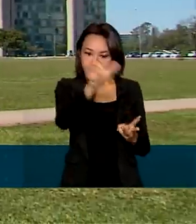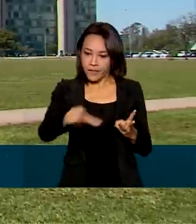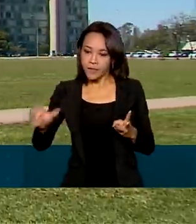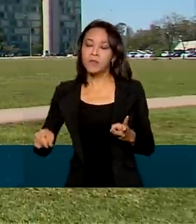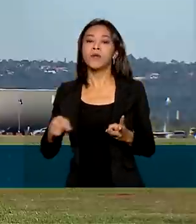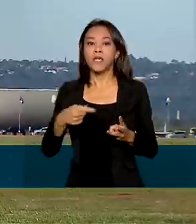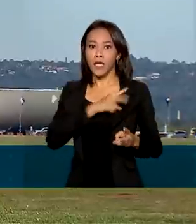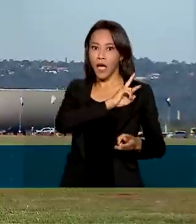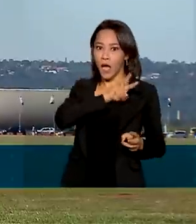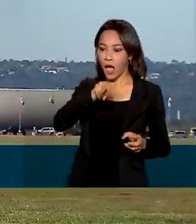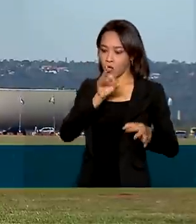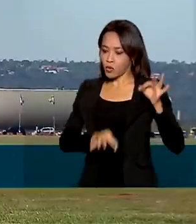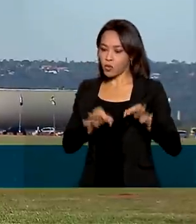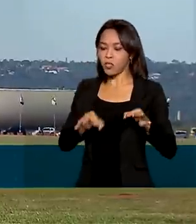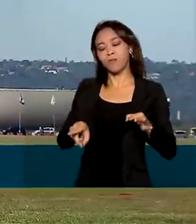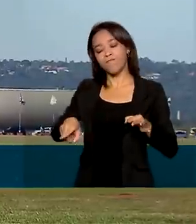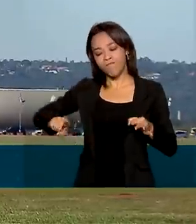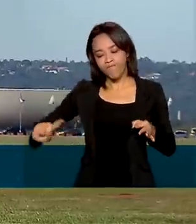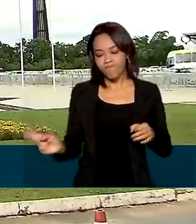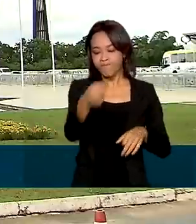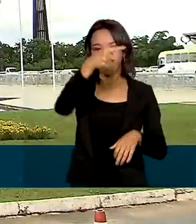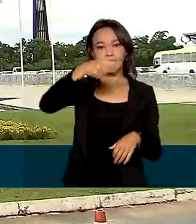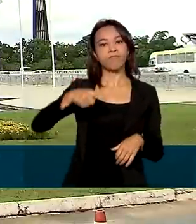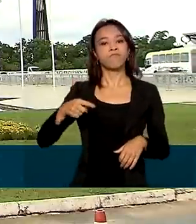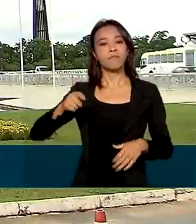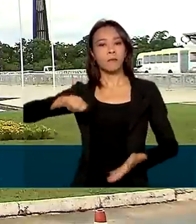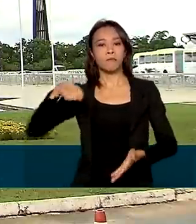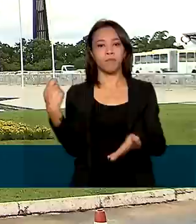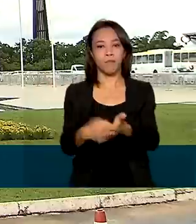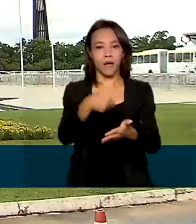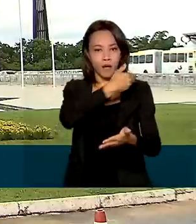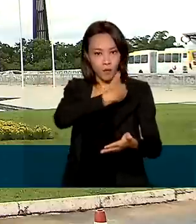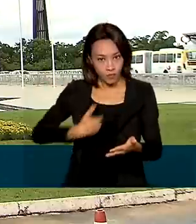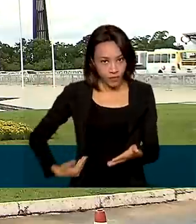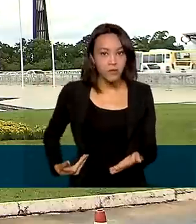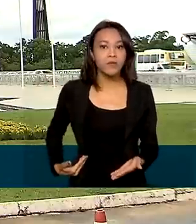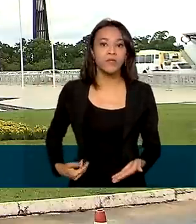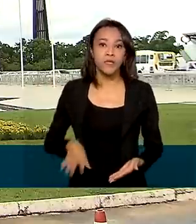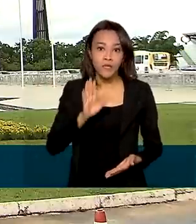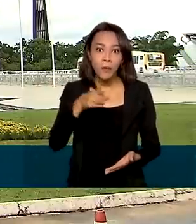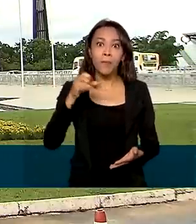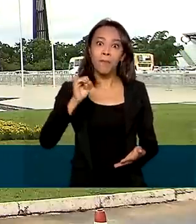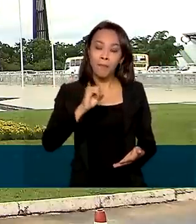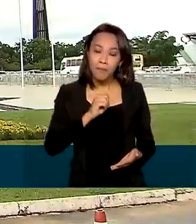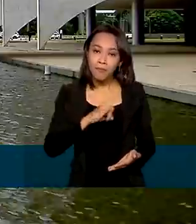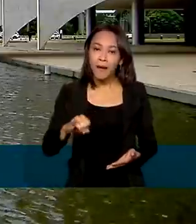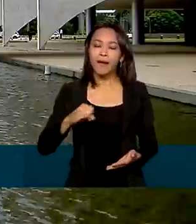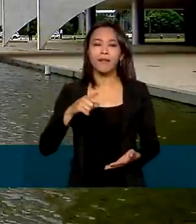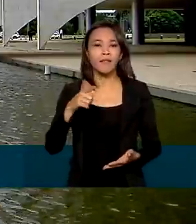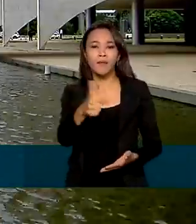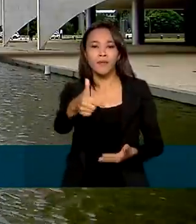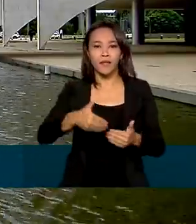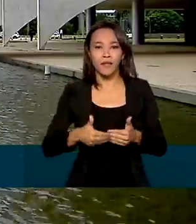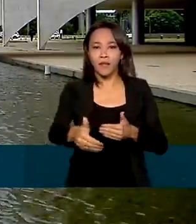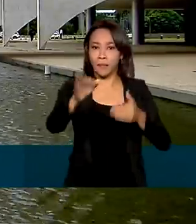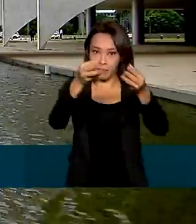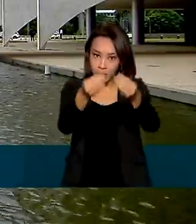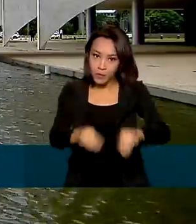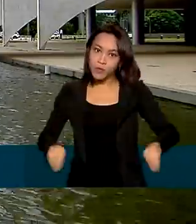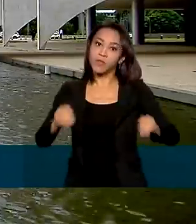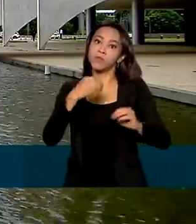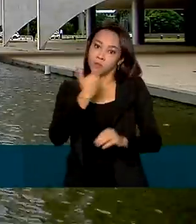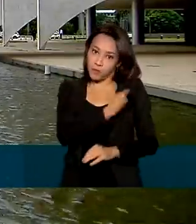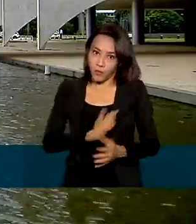definitiva, não cabendo mais recurso. Para amenizar o impacto dessa dívida nas contas públicas, o governo enviou ao